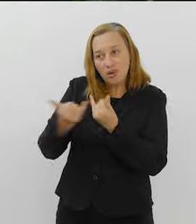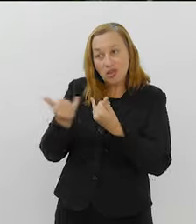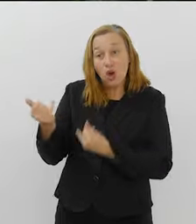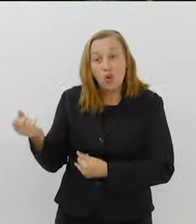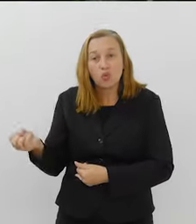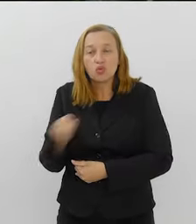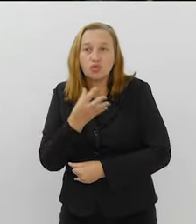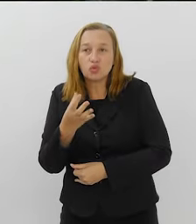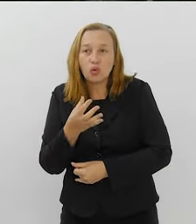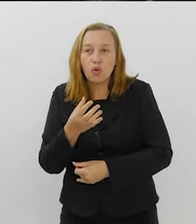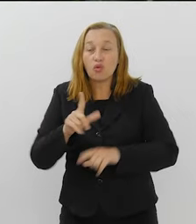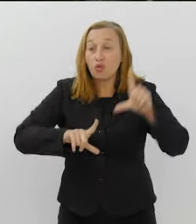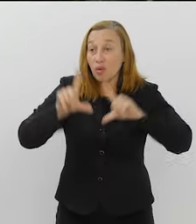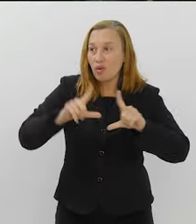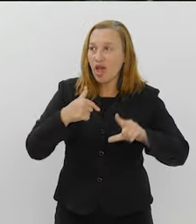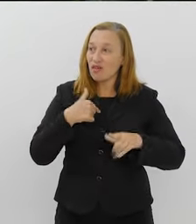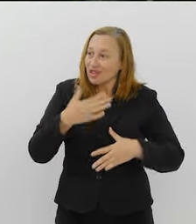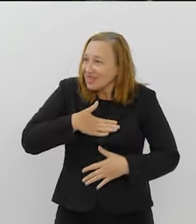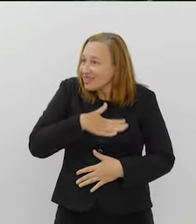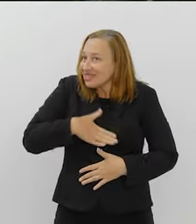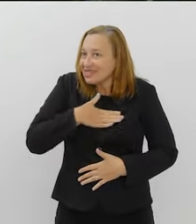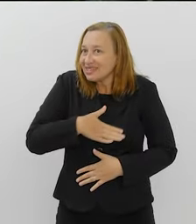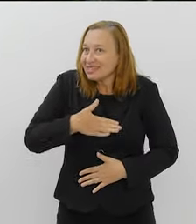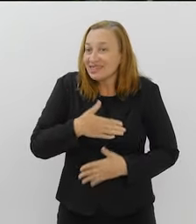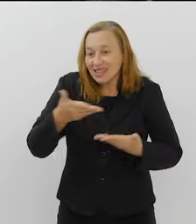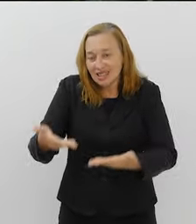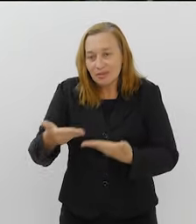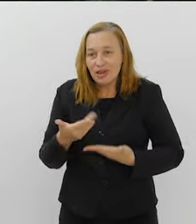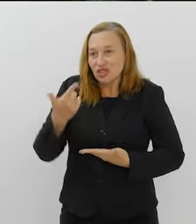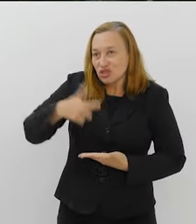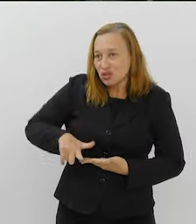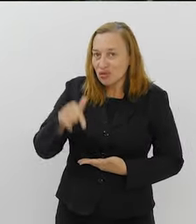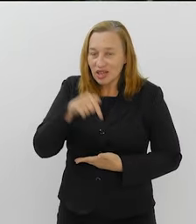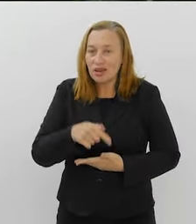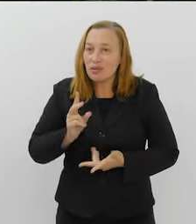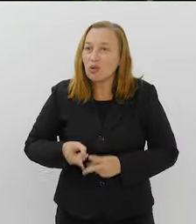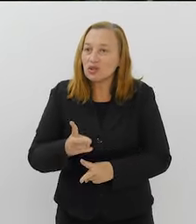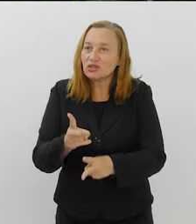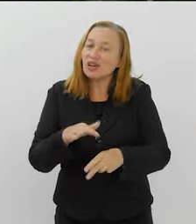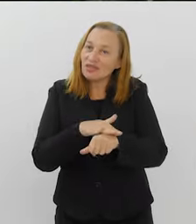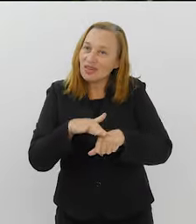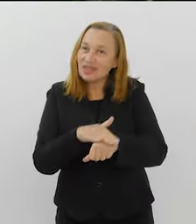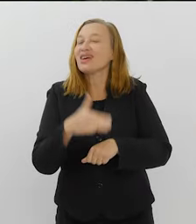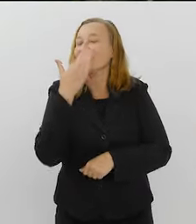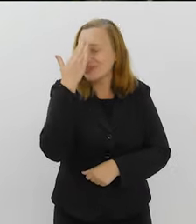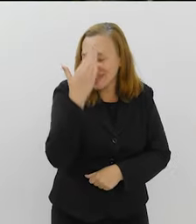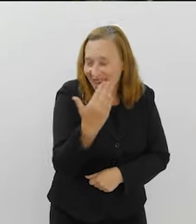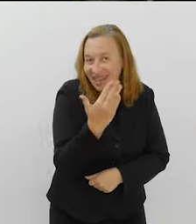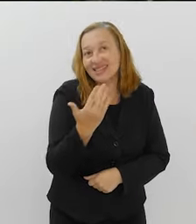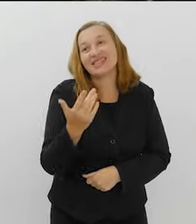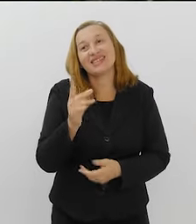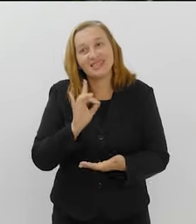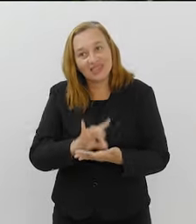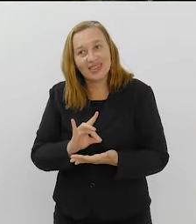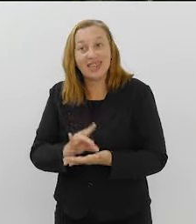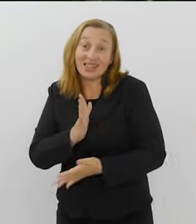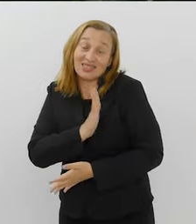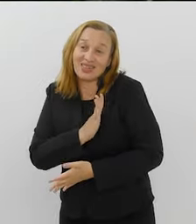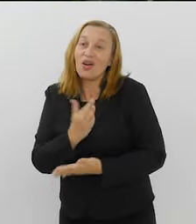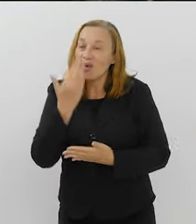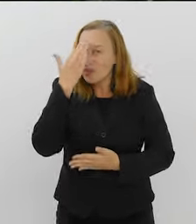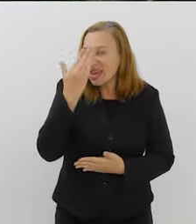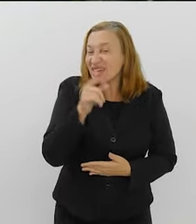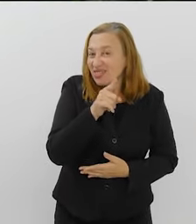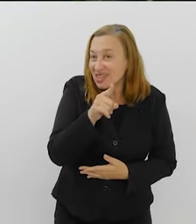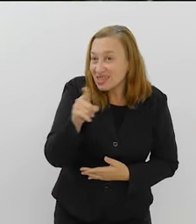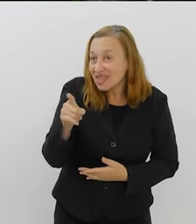gente faz um novo programa. Eu vou ter um prazer enorme de receber vocês aqui de novo para a gente continuar conversando. Muito obrigada mesmo, de coração.